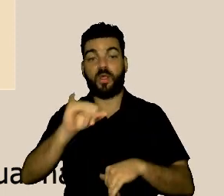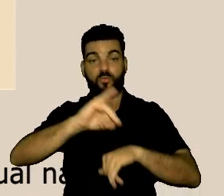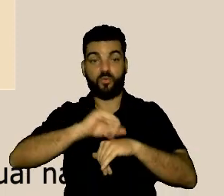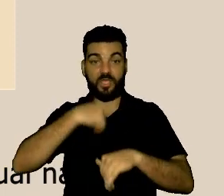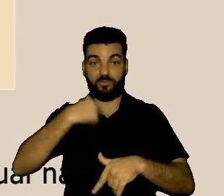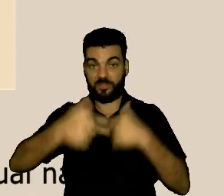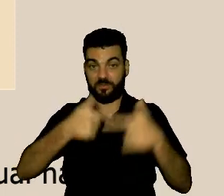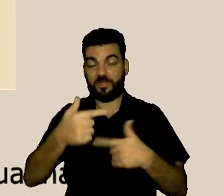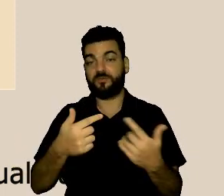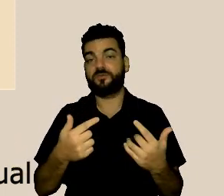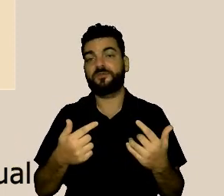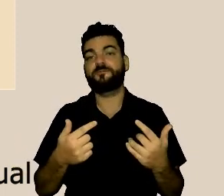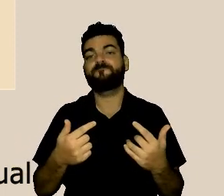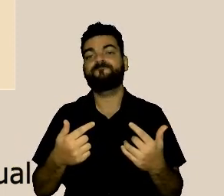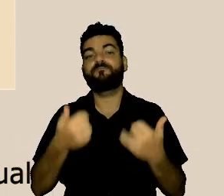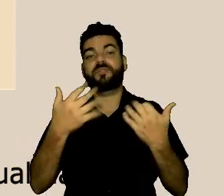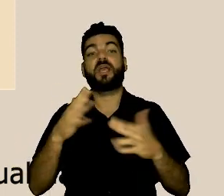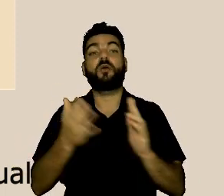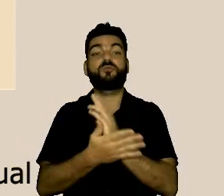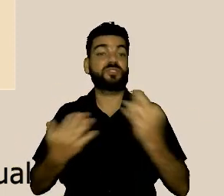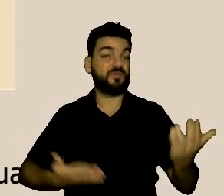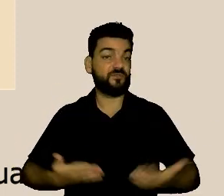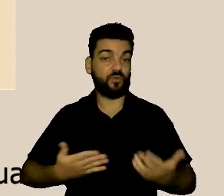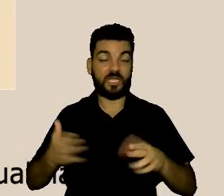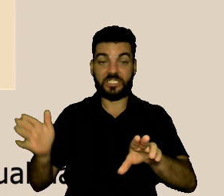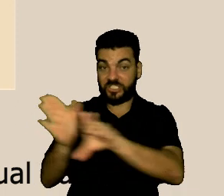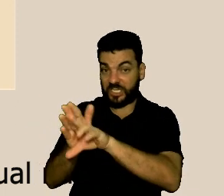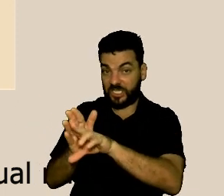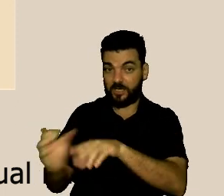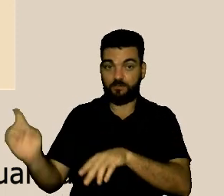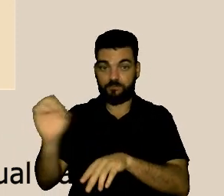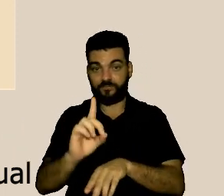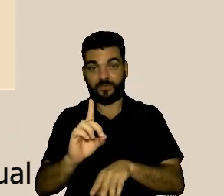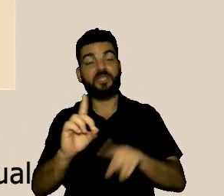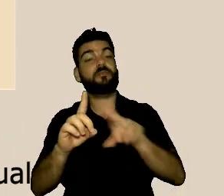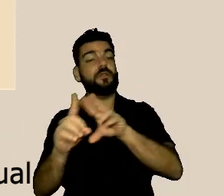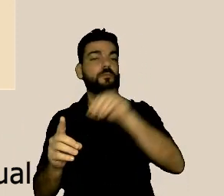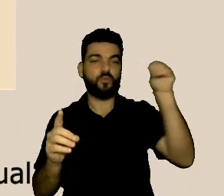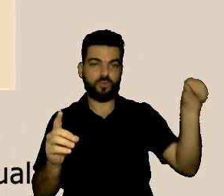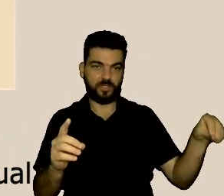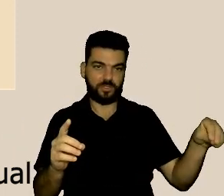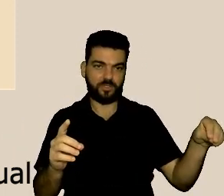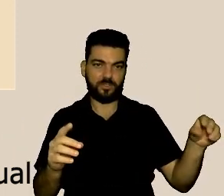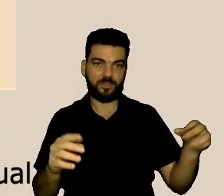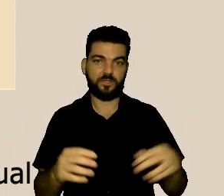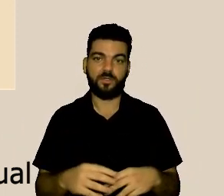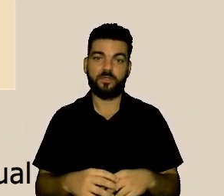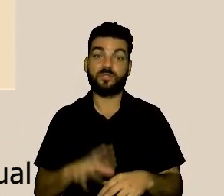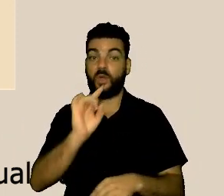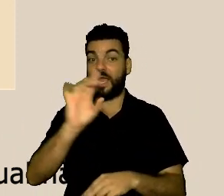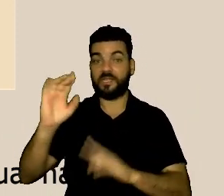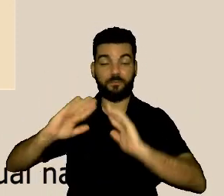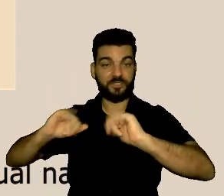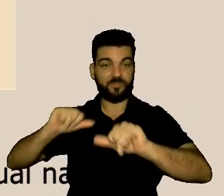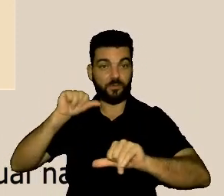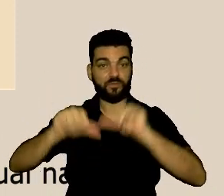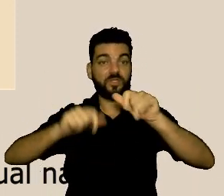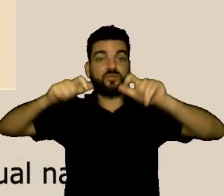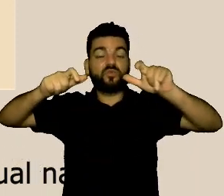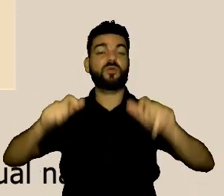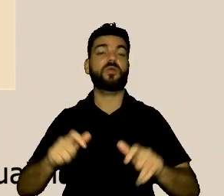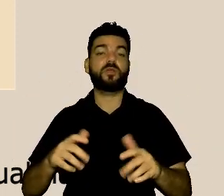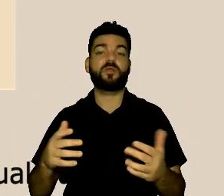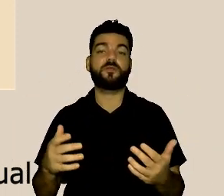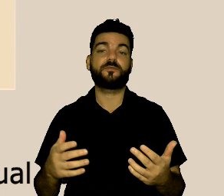trabalho, o trabalho é que o servidor, desde que ele entra até quando ele vai embora. Os pedidos de alteração de lotação,